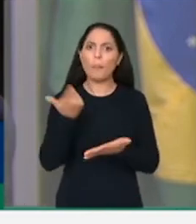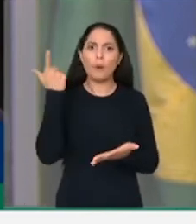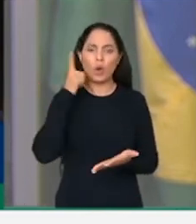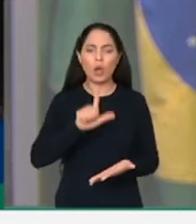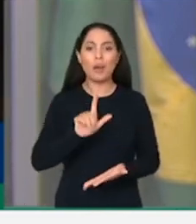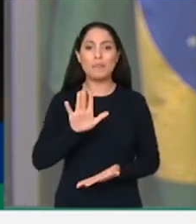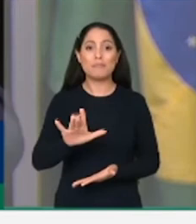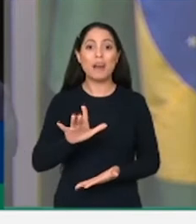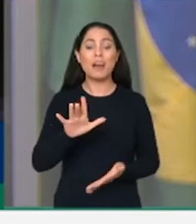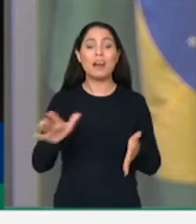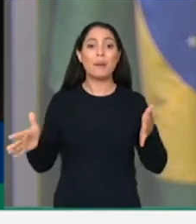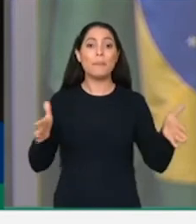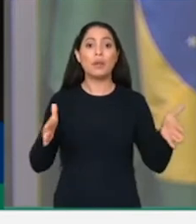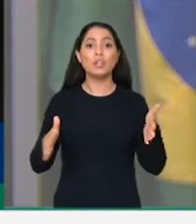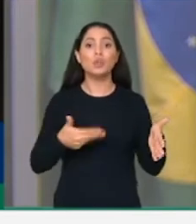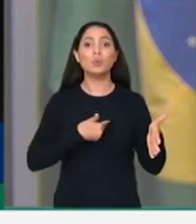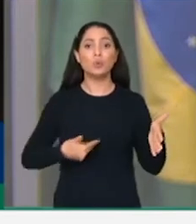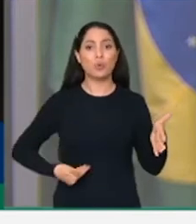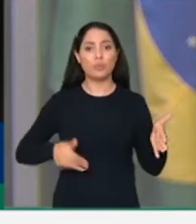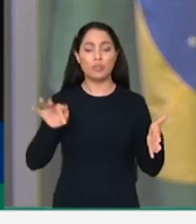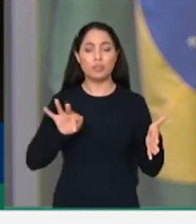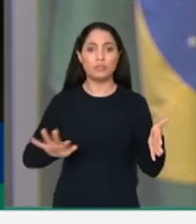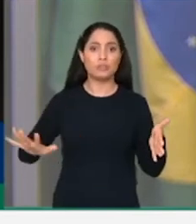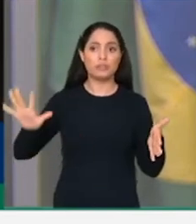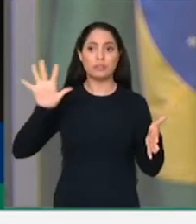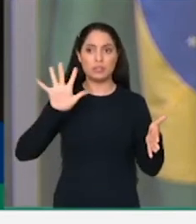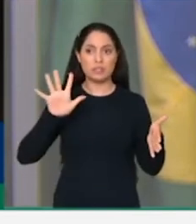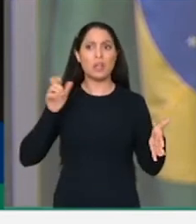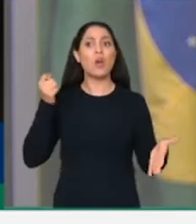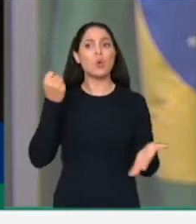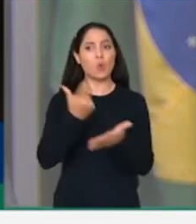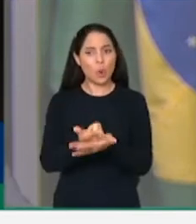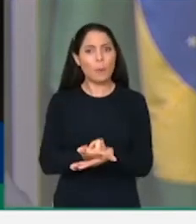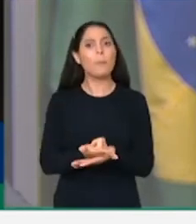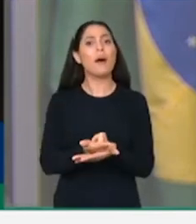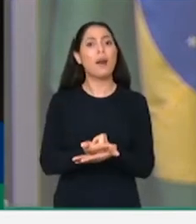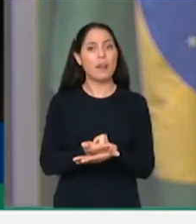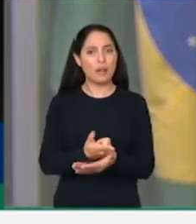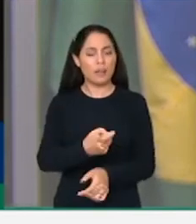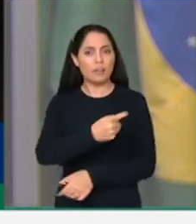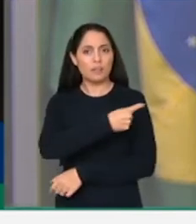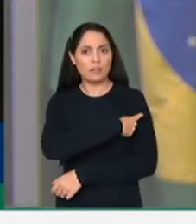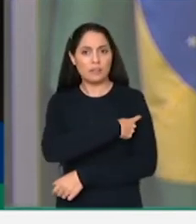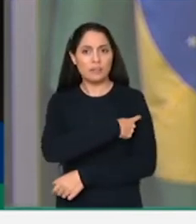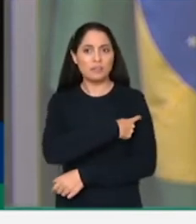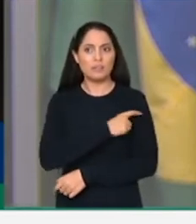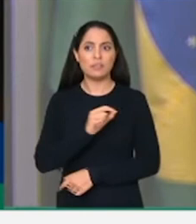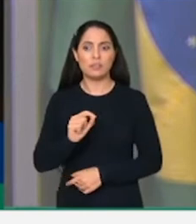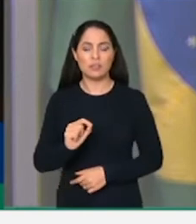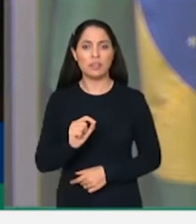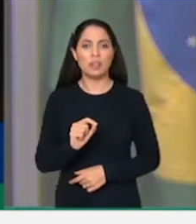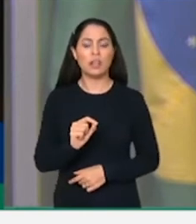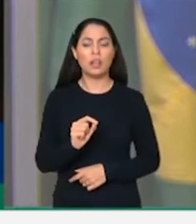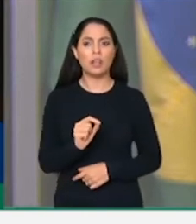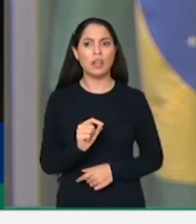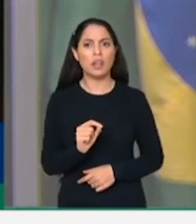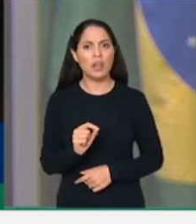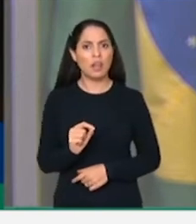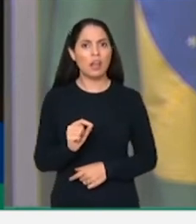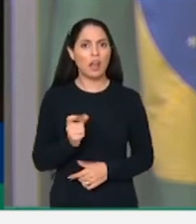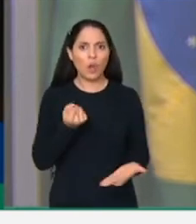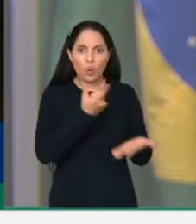colocado recursos federais para a compra de vacina, mas é óbvio que a demanda é muito maior que a oferta.